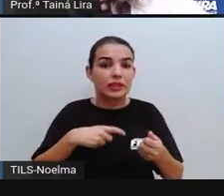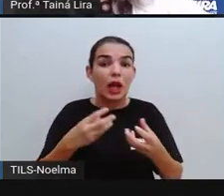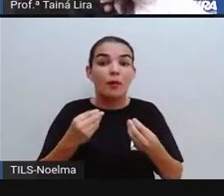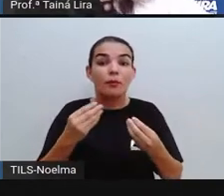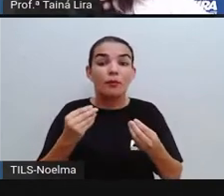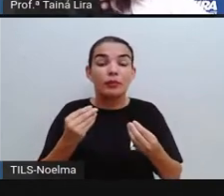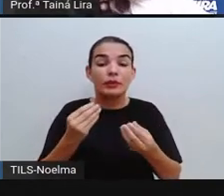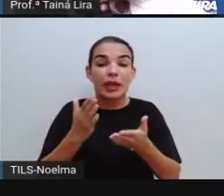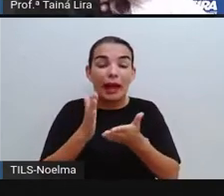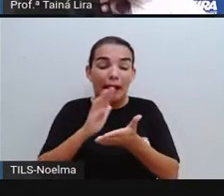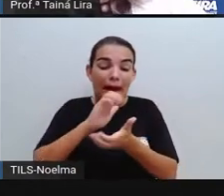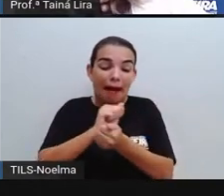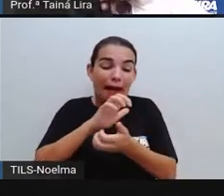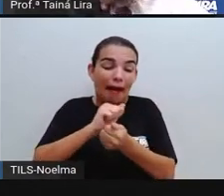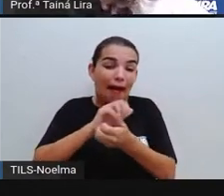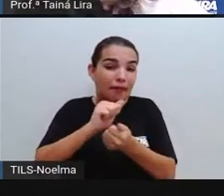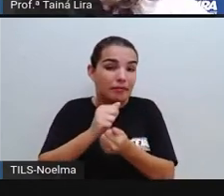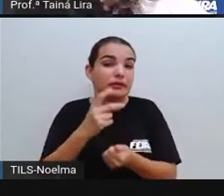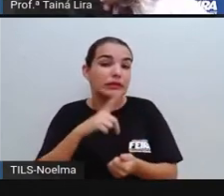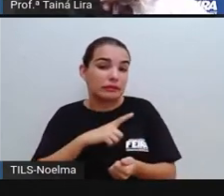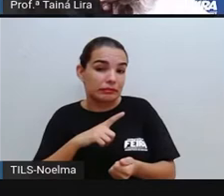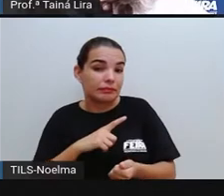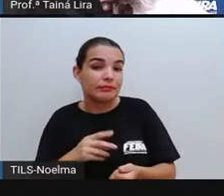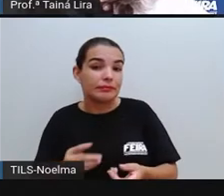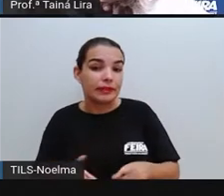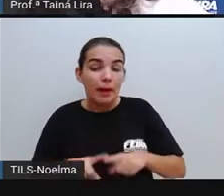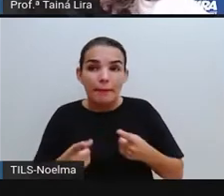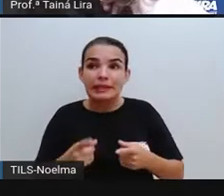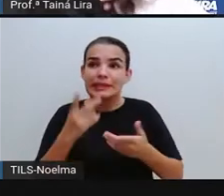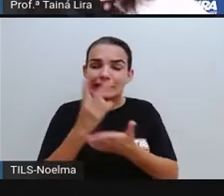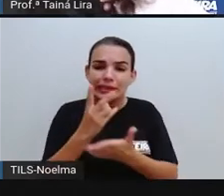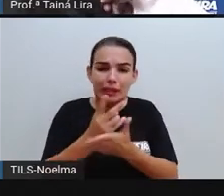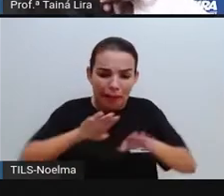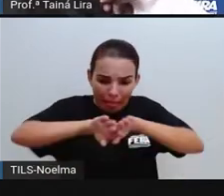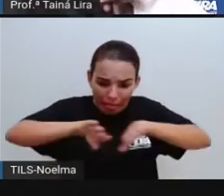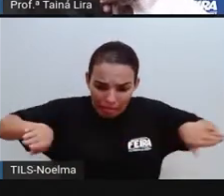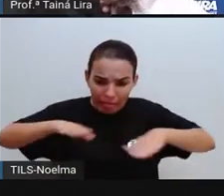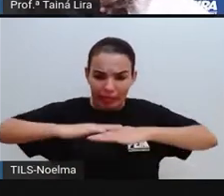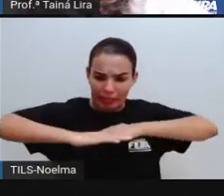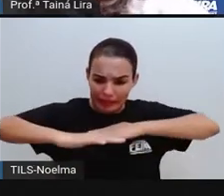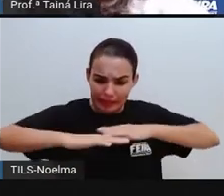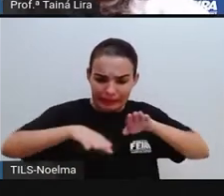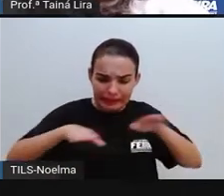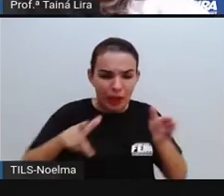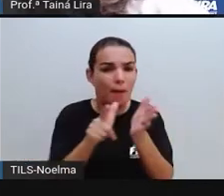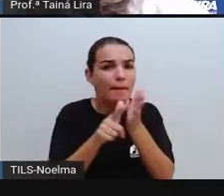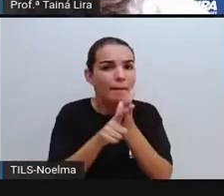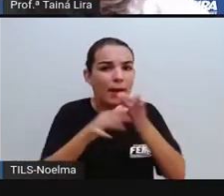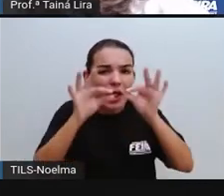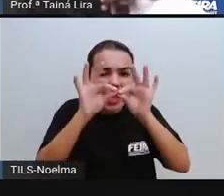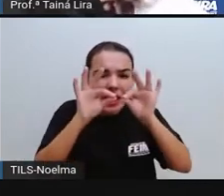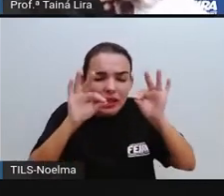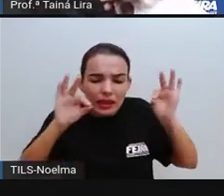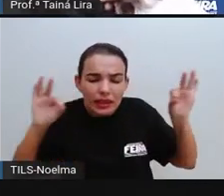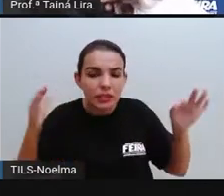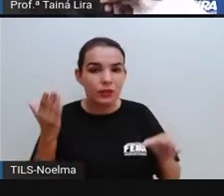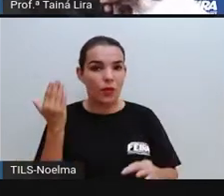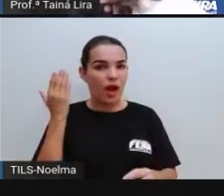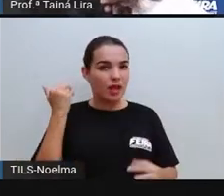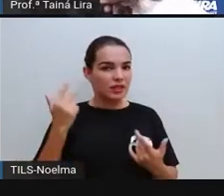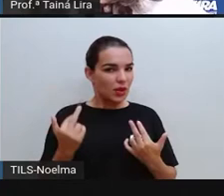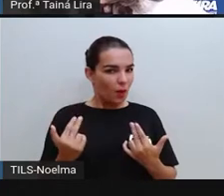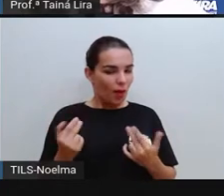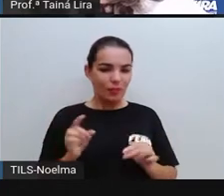pregas do amassado. Por mais que tentasse, Lucas não conseguia fazer o papel ficar como era antes.